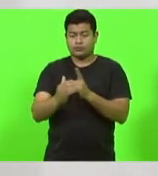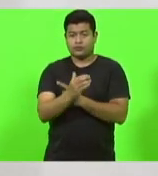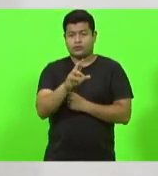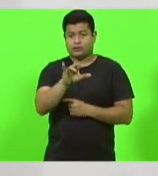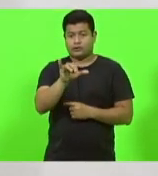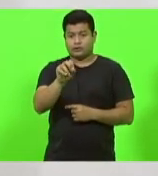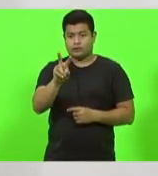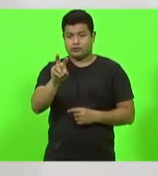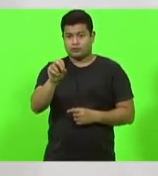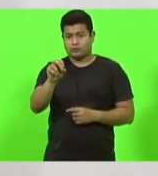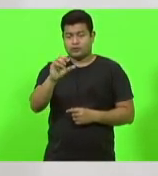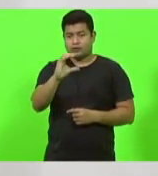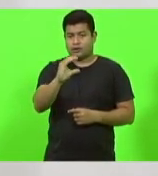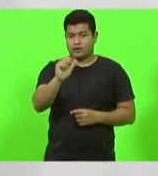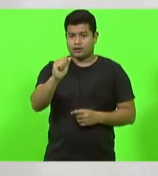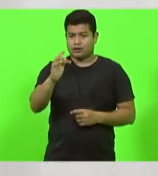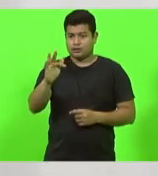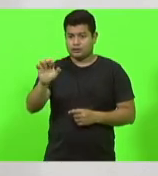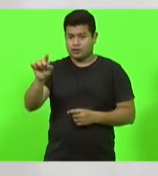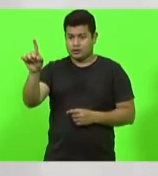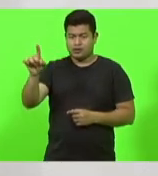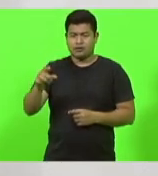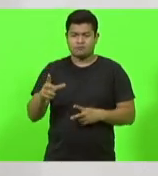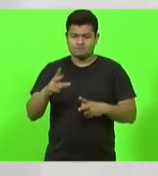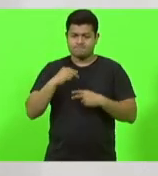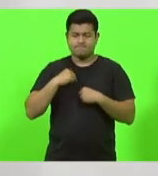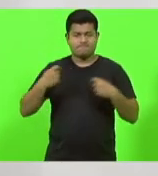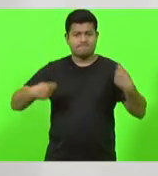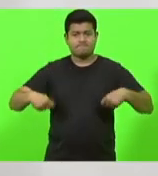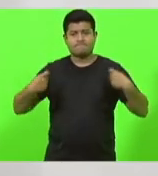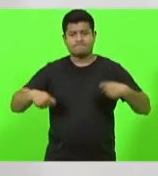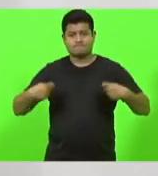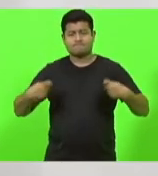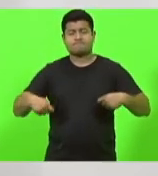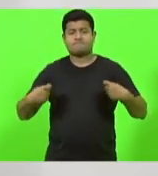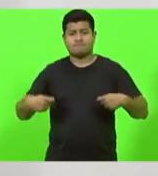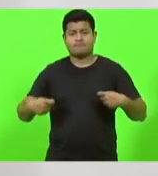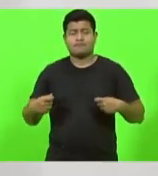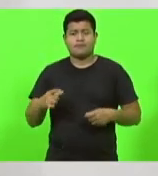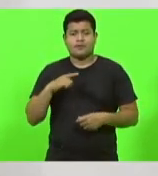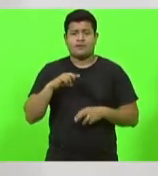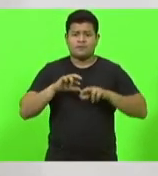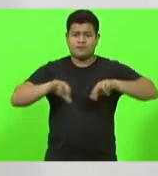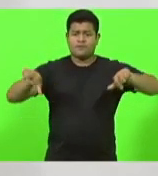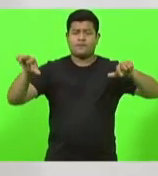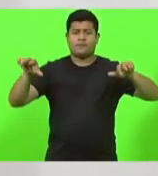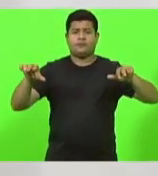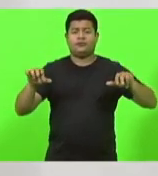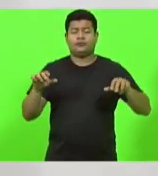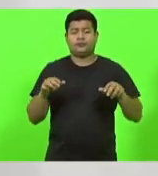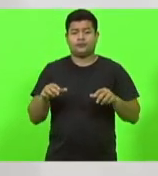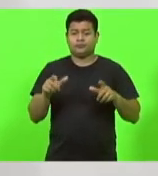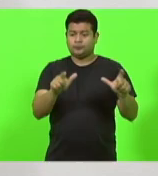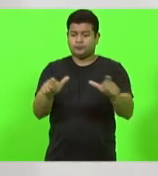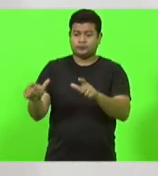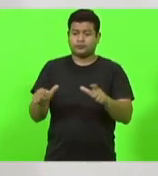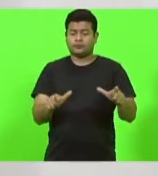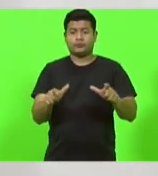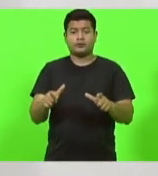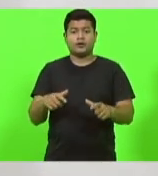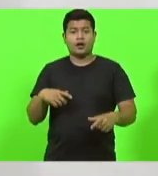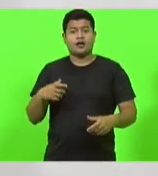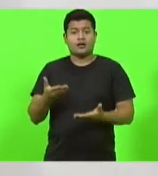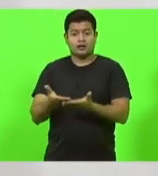Uma comunidade que merece e que precisa onde temos diversos estabelecimentos, uma economia fortalecida que gera